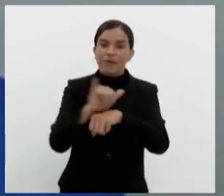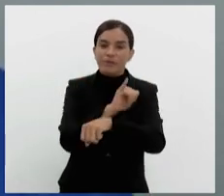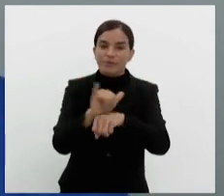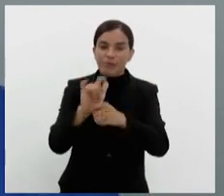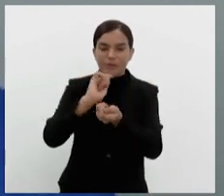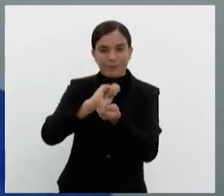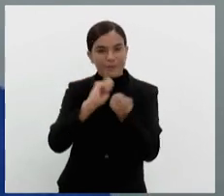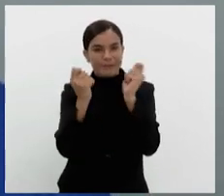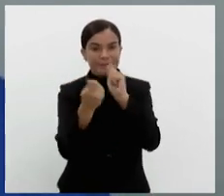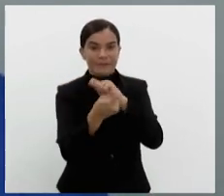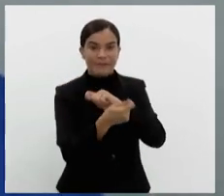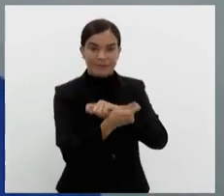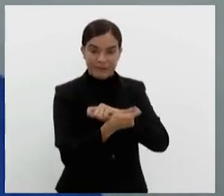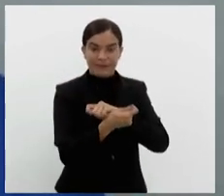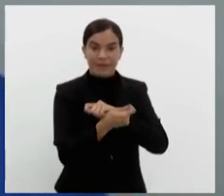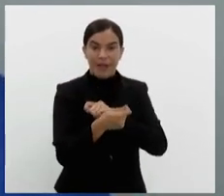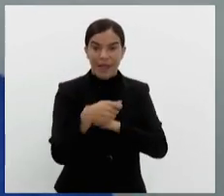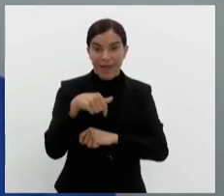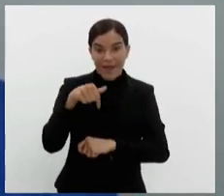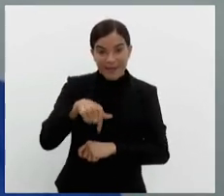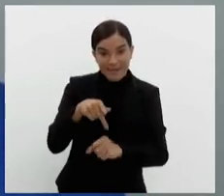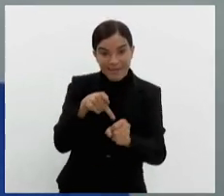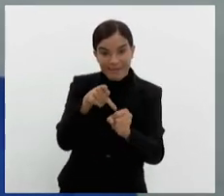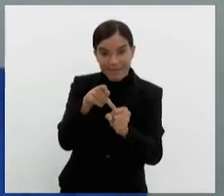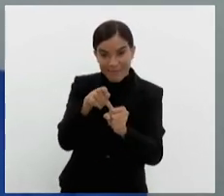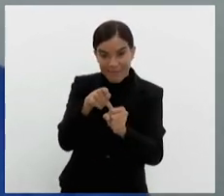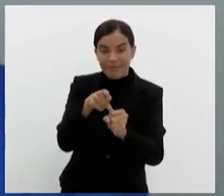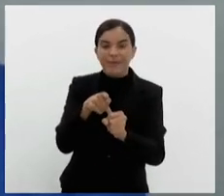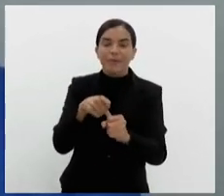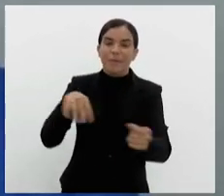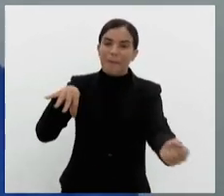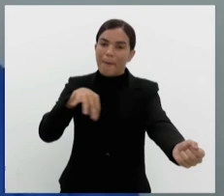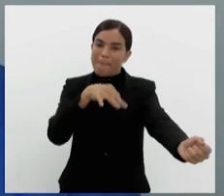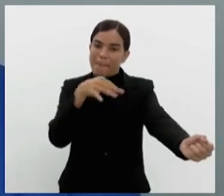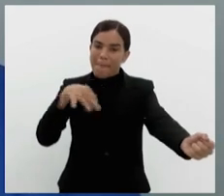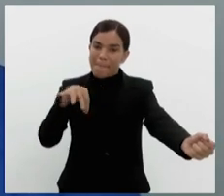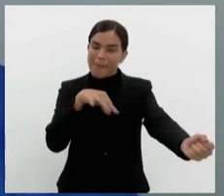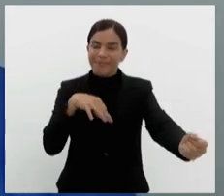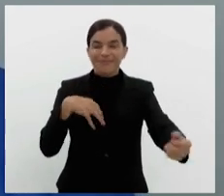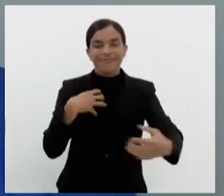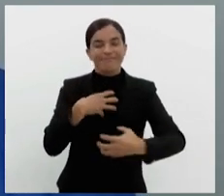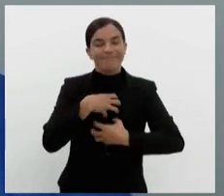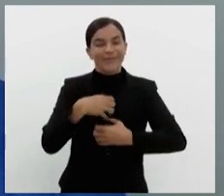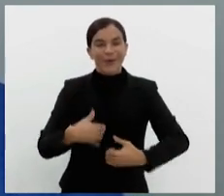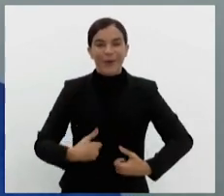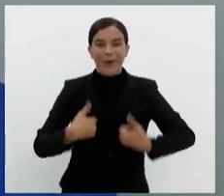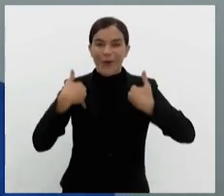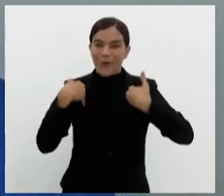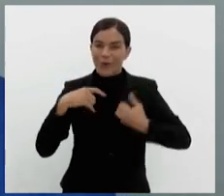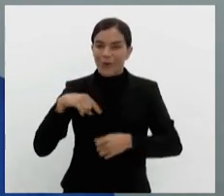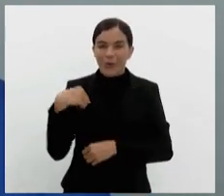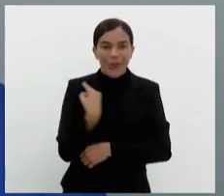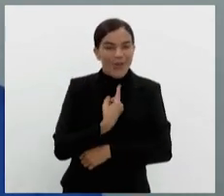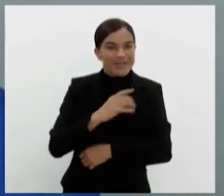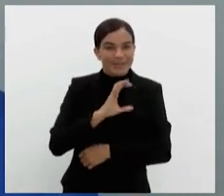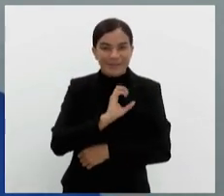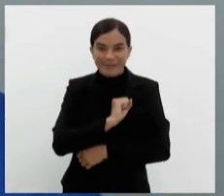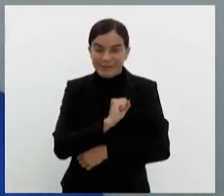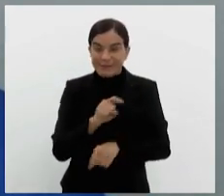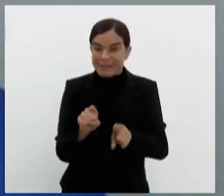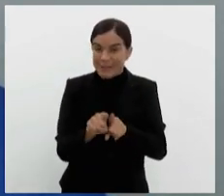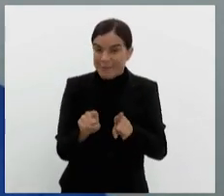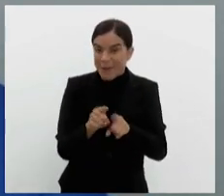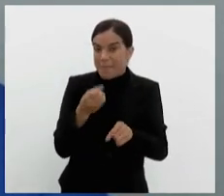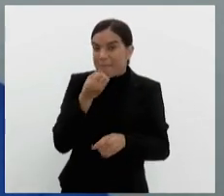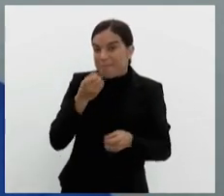transformação. Aqui na Petrobras Sinfônica, temos orgulho de fazer o que amamos e ainda poder